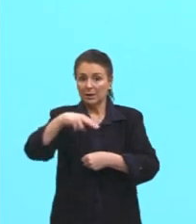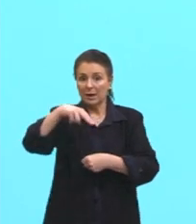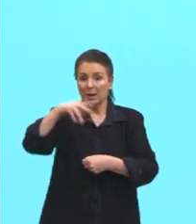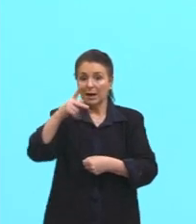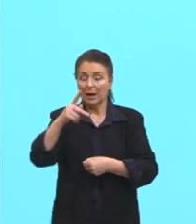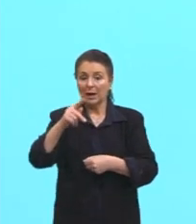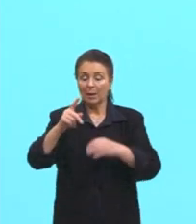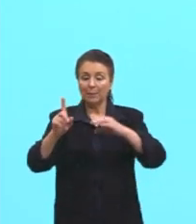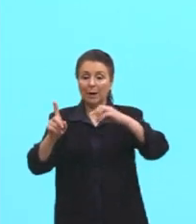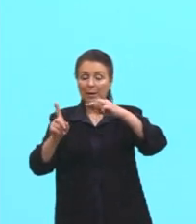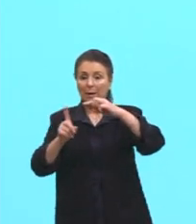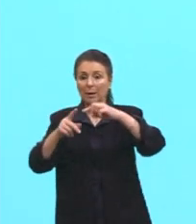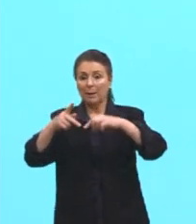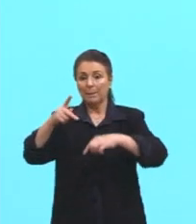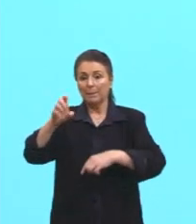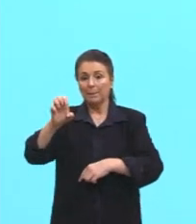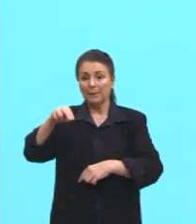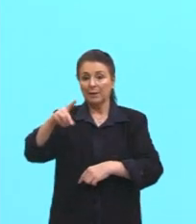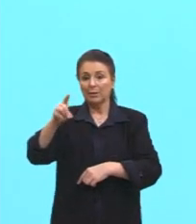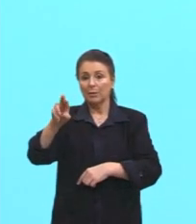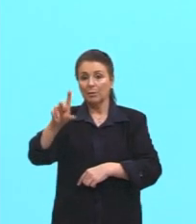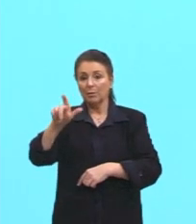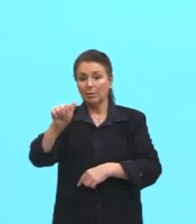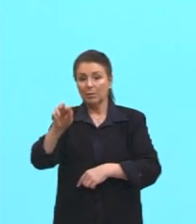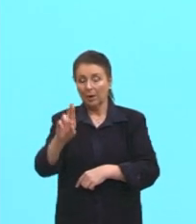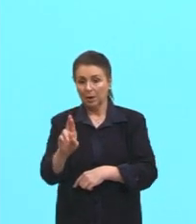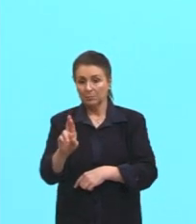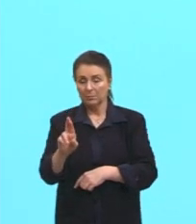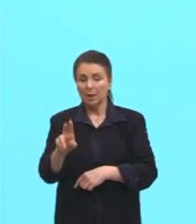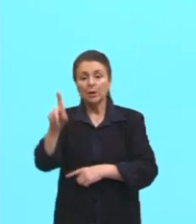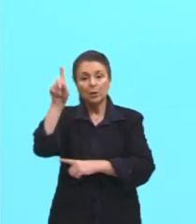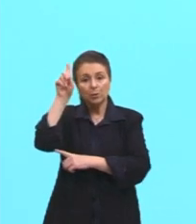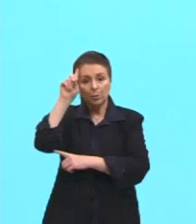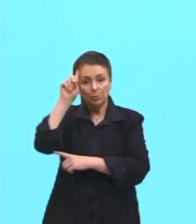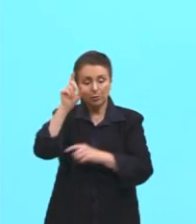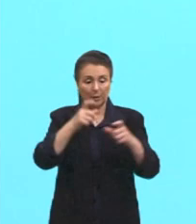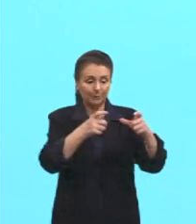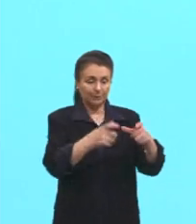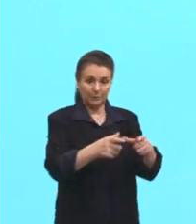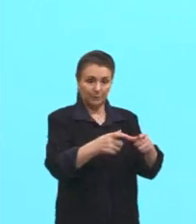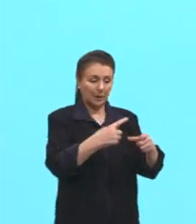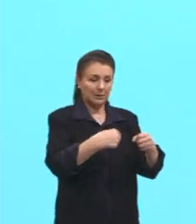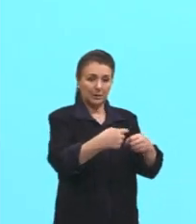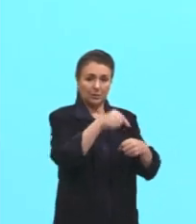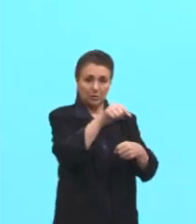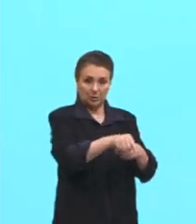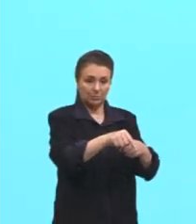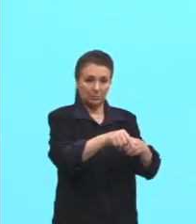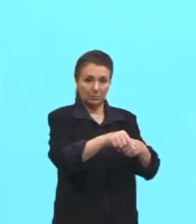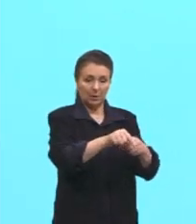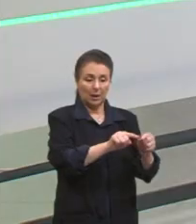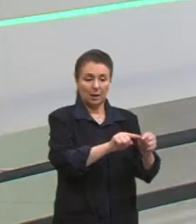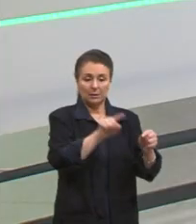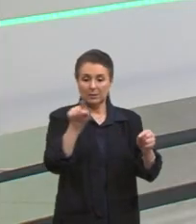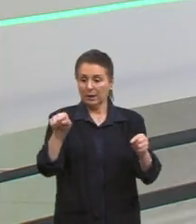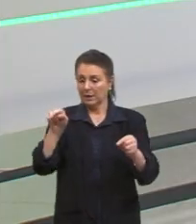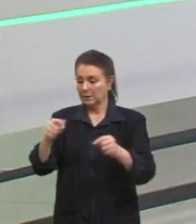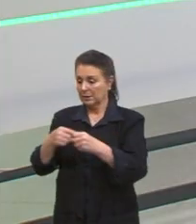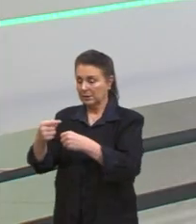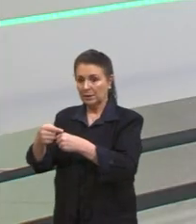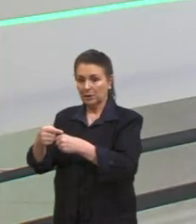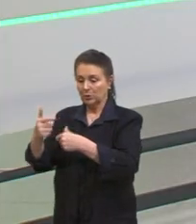é uma bem específica, que é aquela de área que a pessoa sai de uma cidade, trabalha, volta para o seu local,